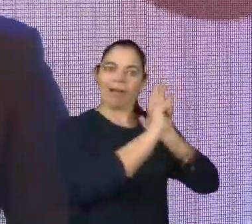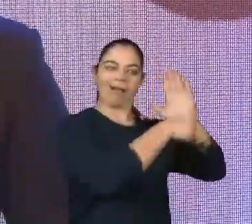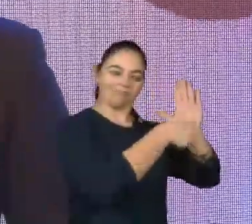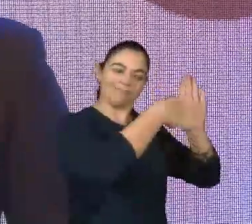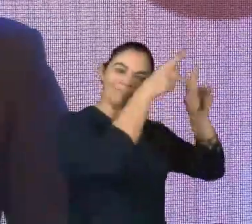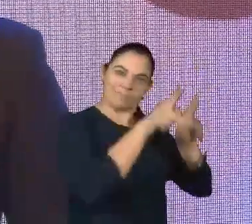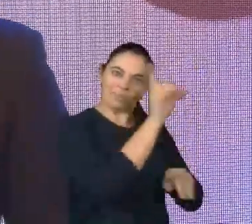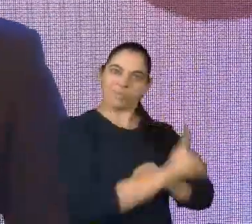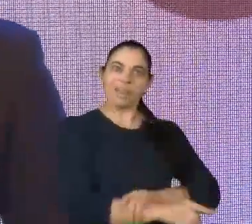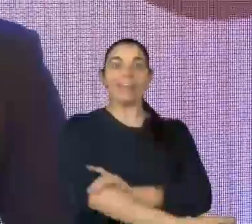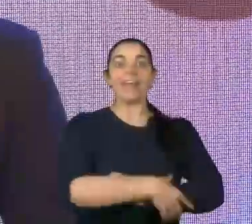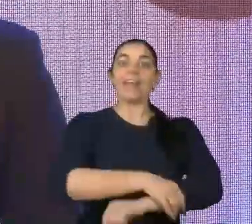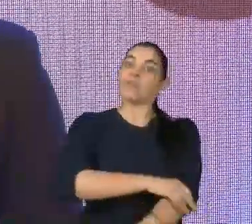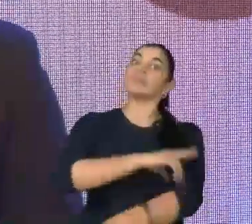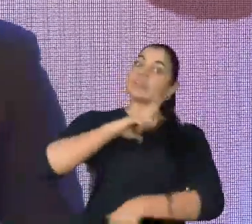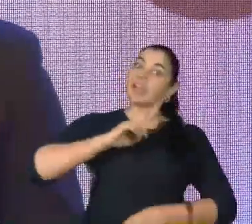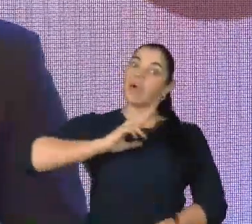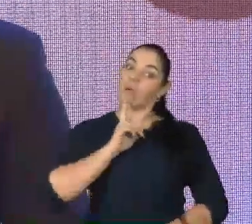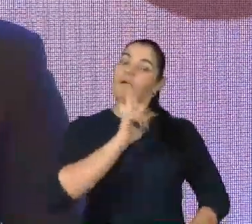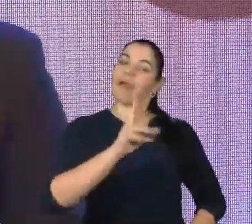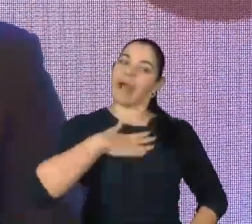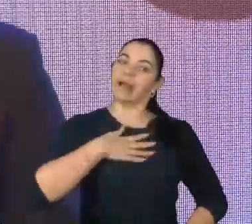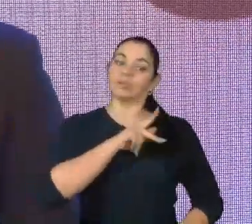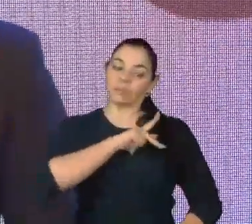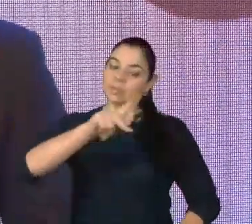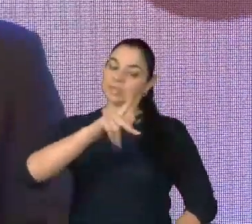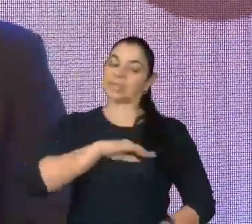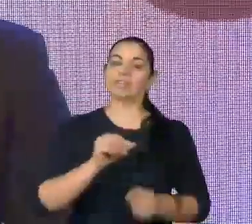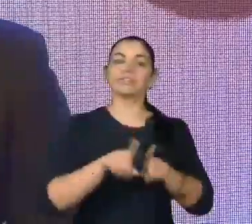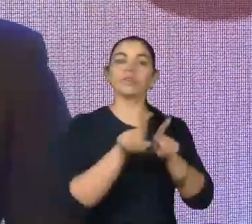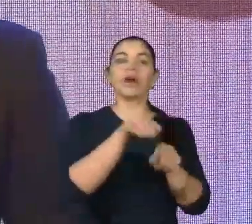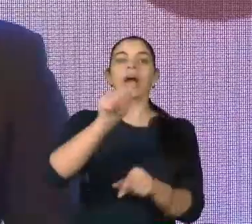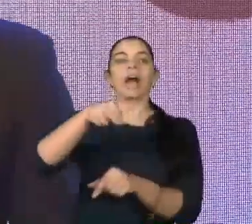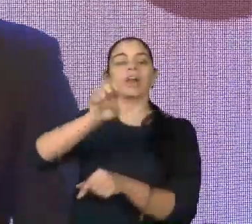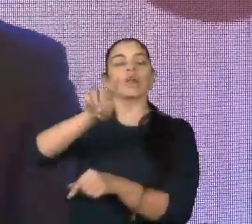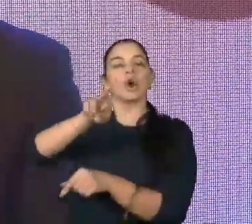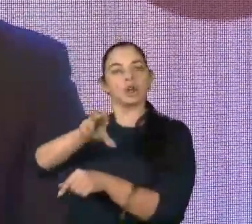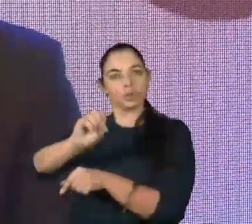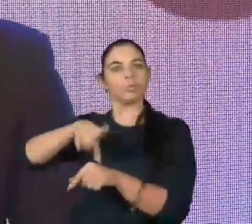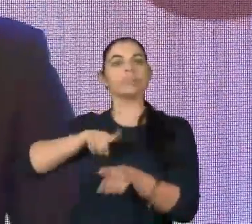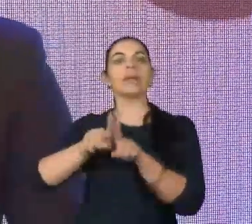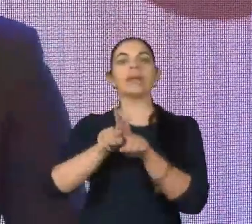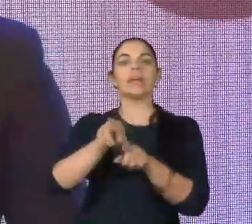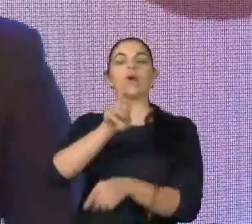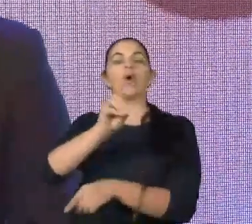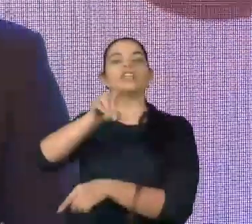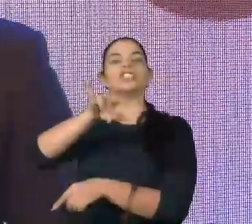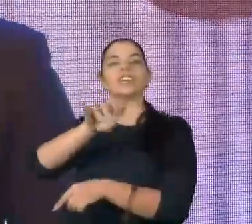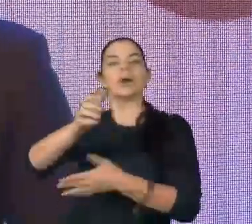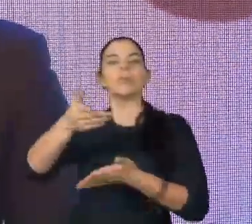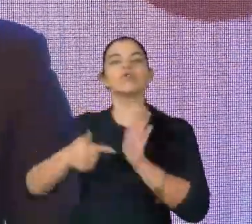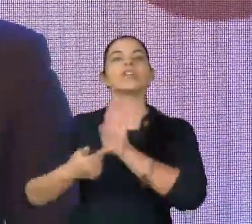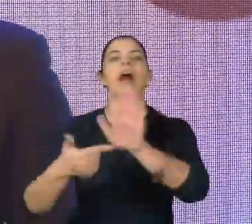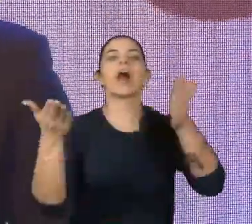E eu trouxe para vocês um recadinho dele, do presidente da Federação DAU, Antônio Carlos Sestaro, que o Rogério vai soltar a partir